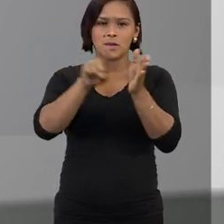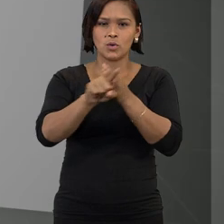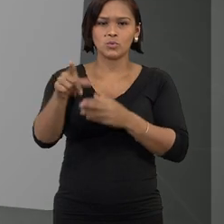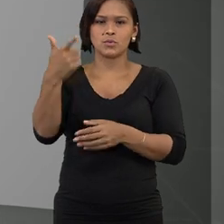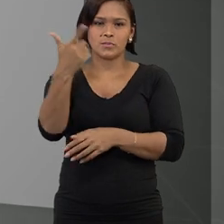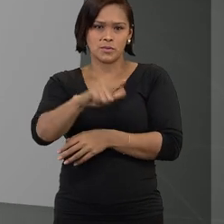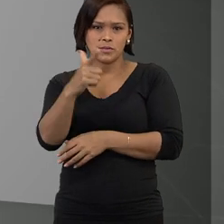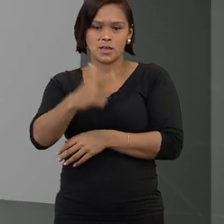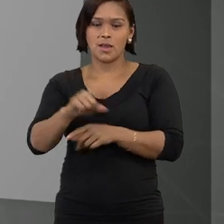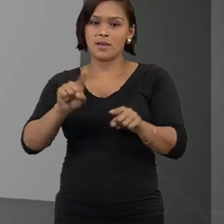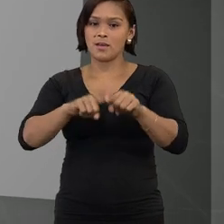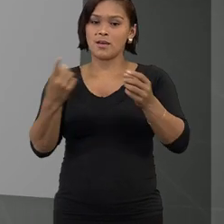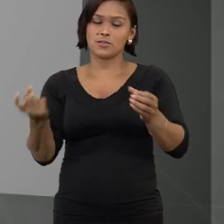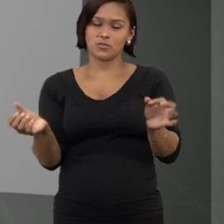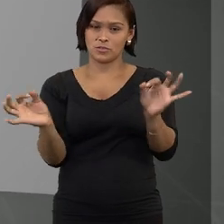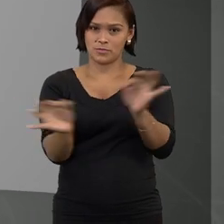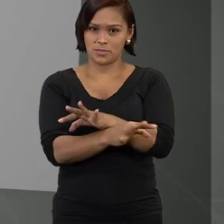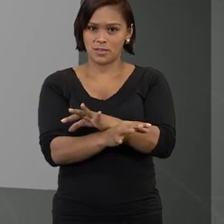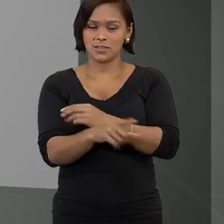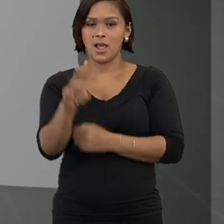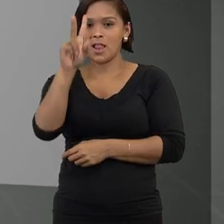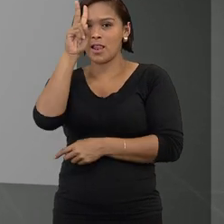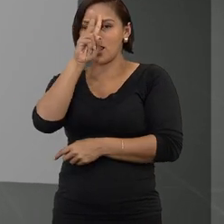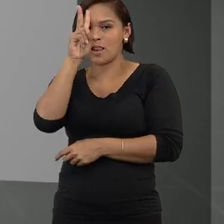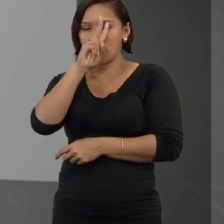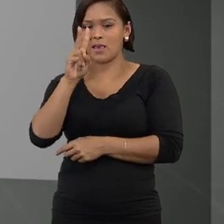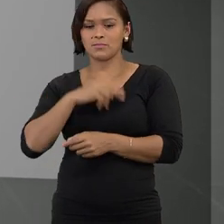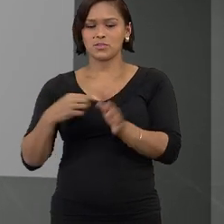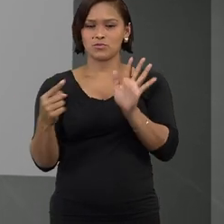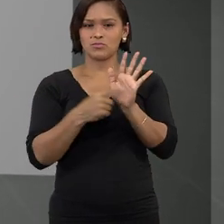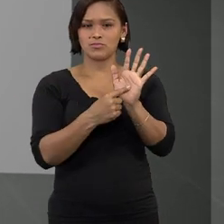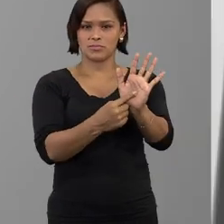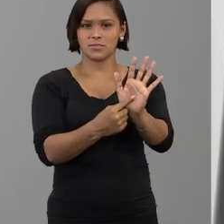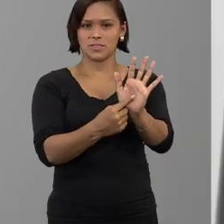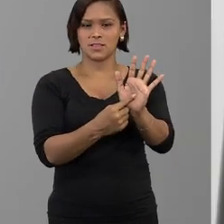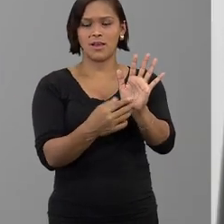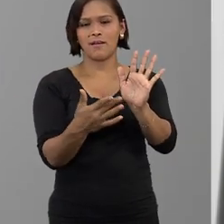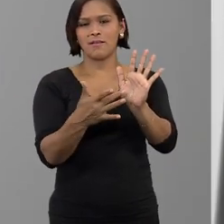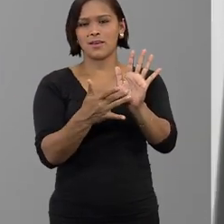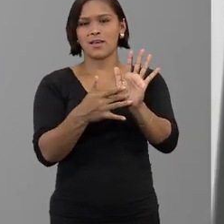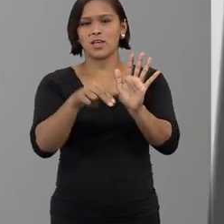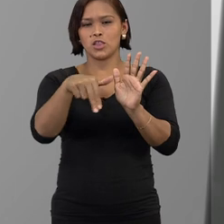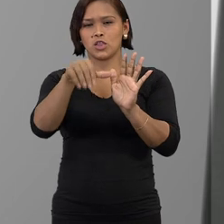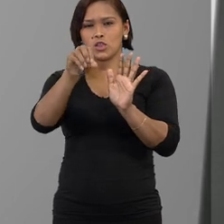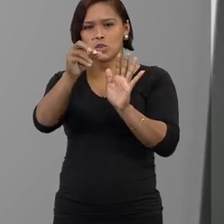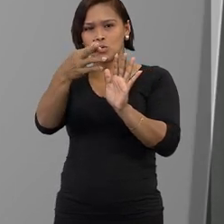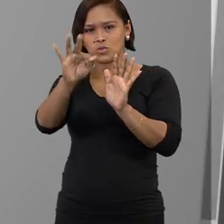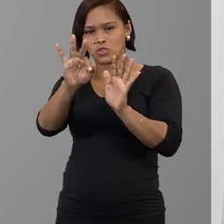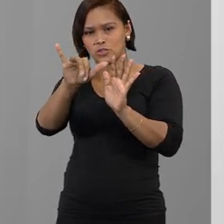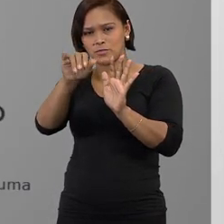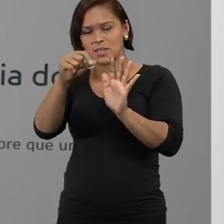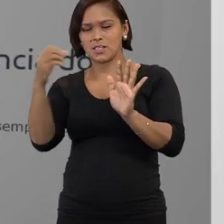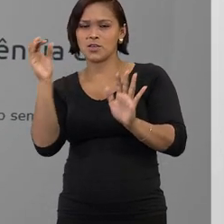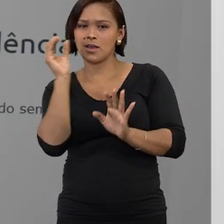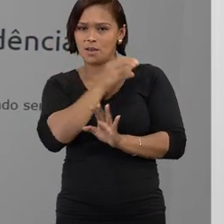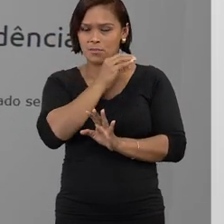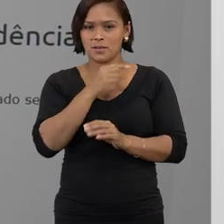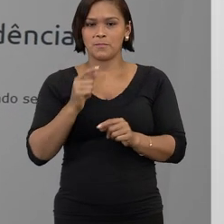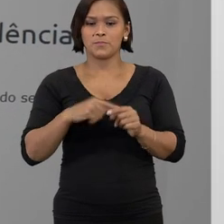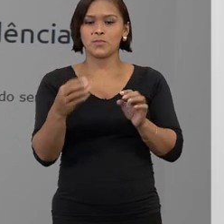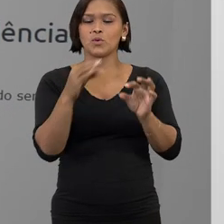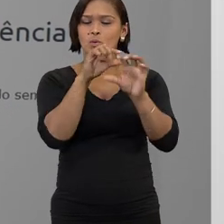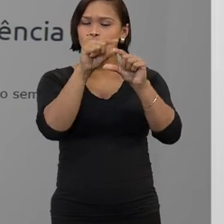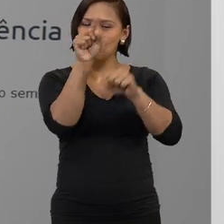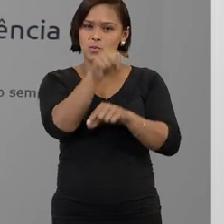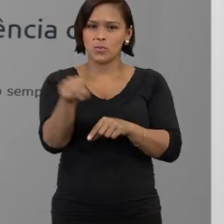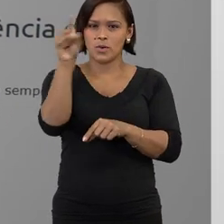Frequentes. Antes de concluir sua pesquisa, lembre-se de assinar os nossos feeds, clicando em Notificações Automáticas. Com